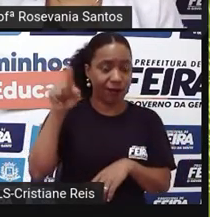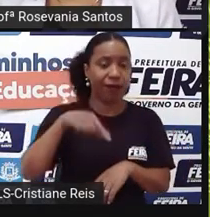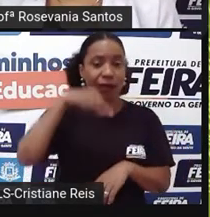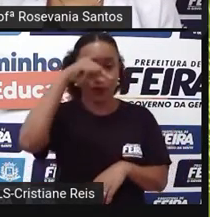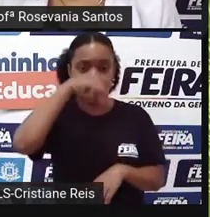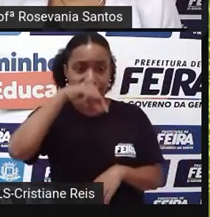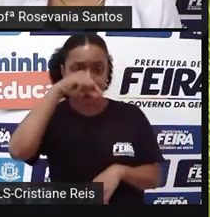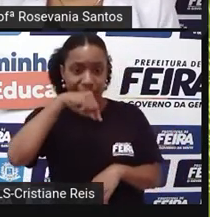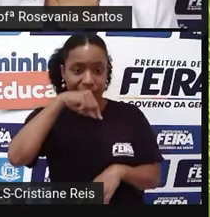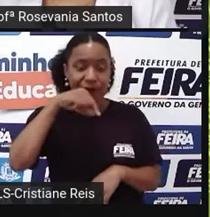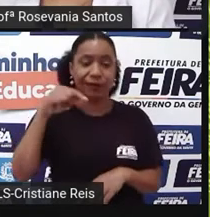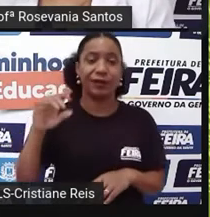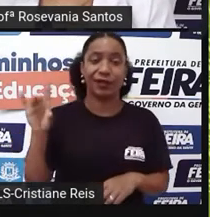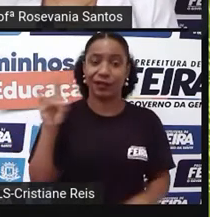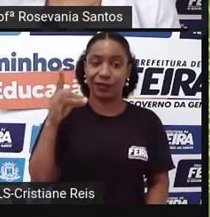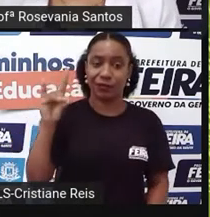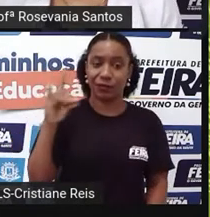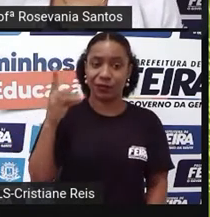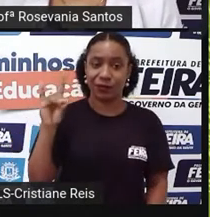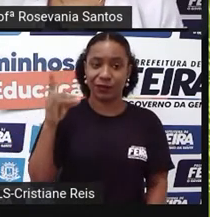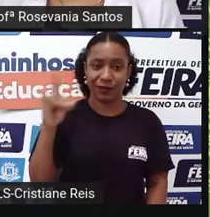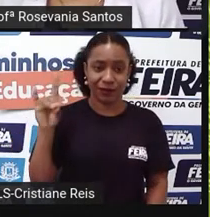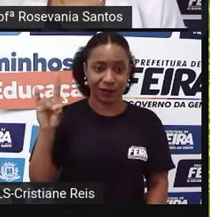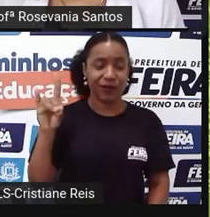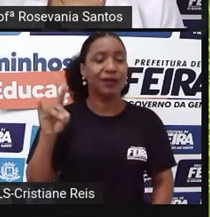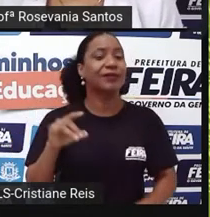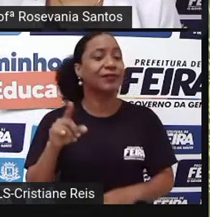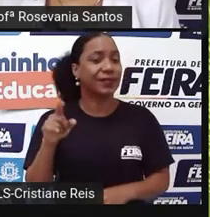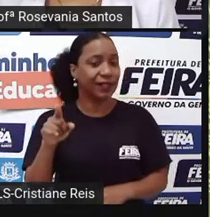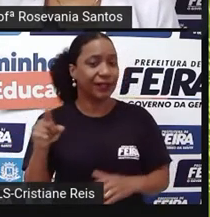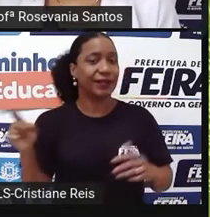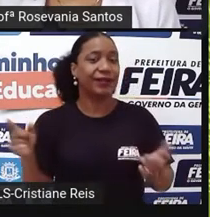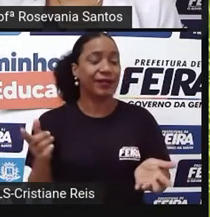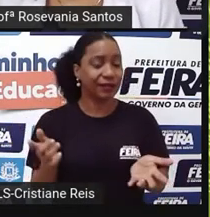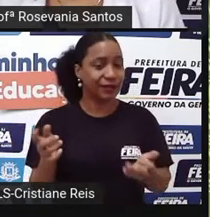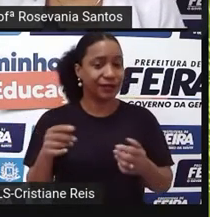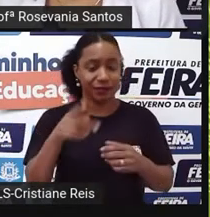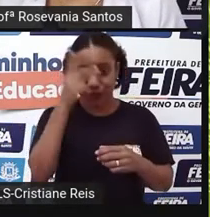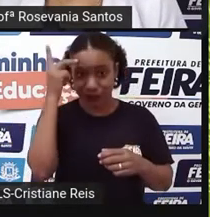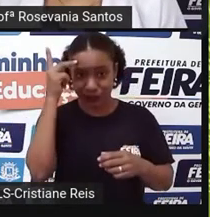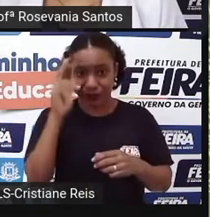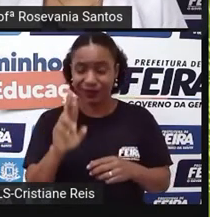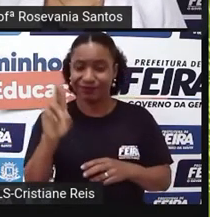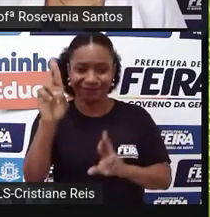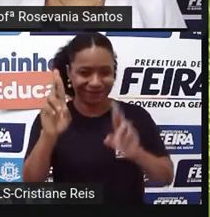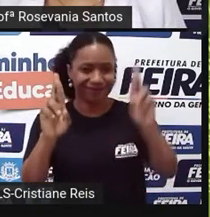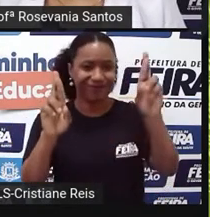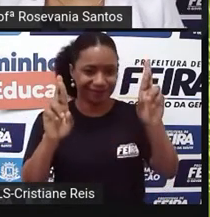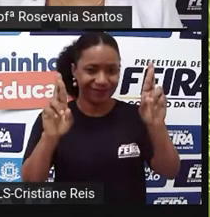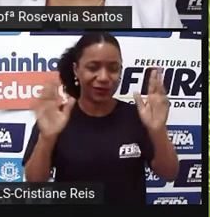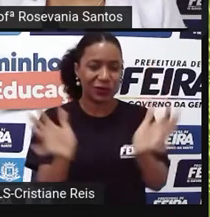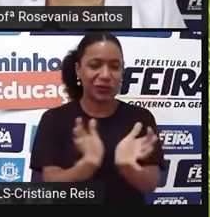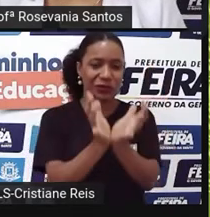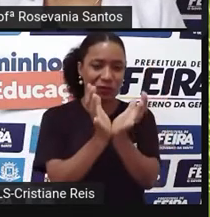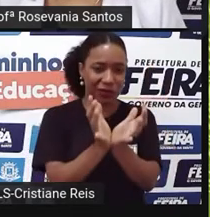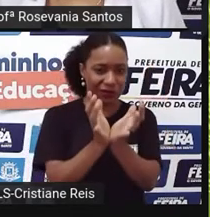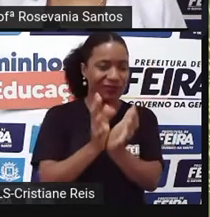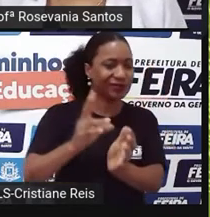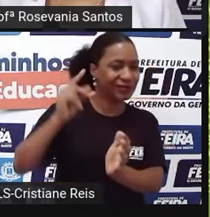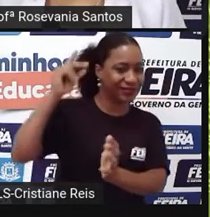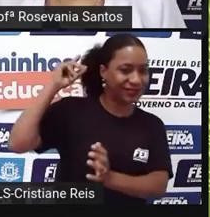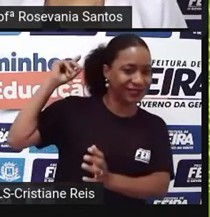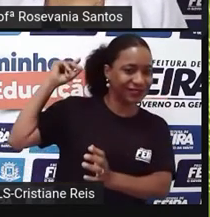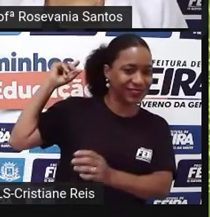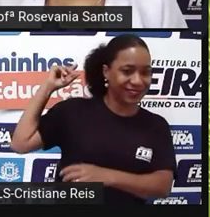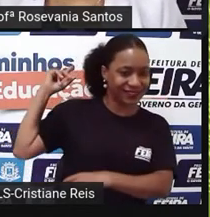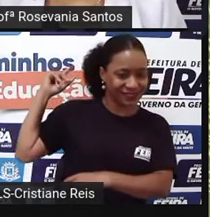civilizações pré-colombianas, cujos membros eram denominados filhos do solo dos incas. Aqui já vem, né, essa parte histórica aí,